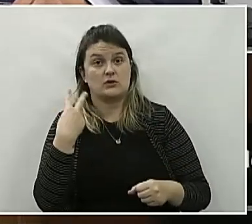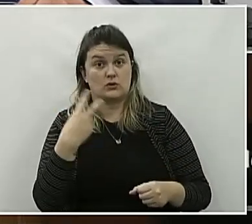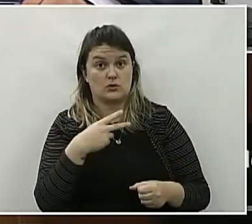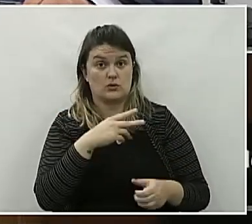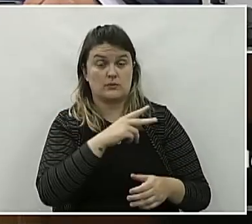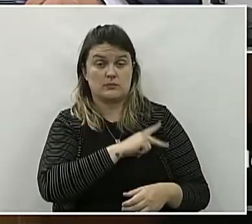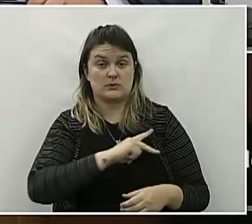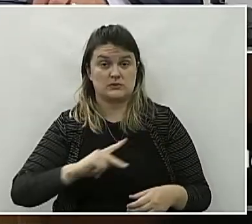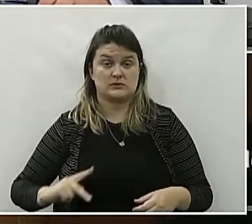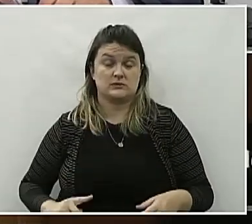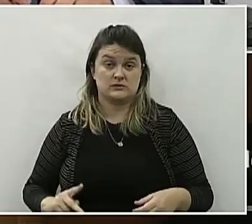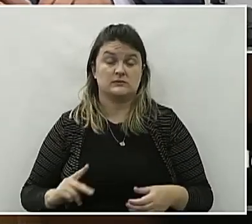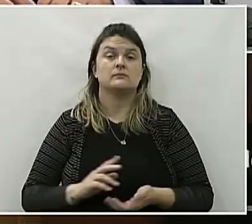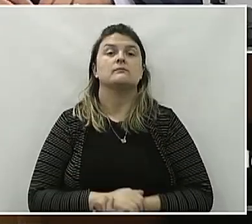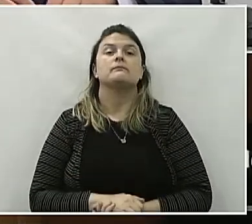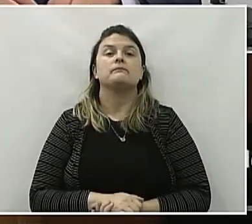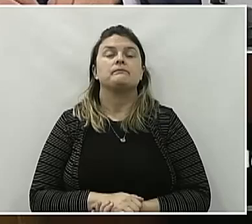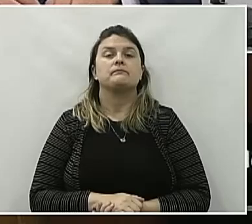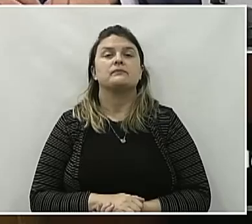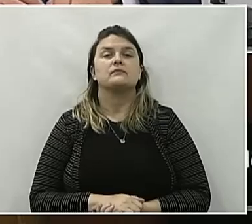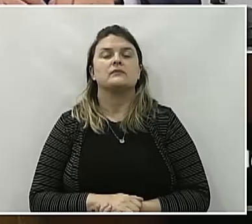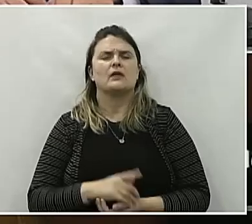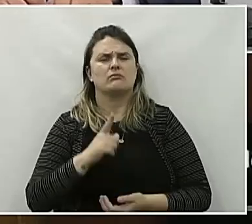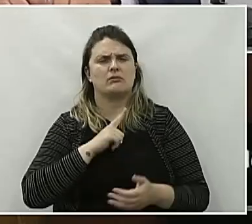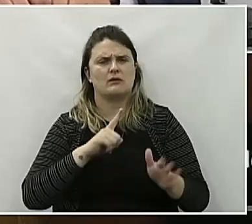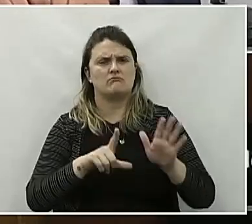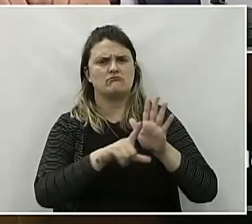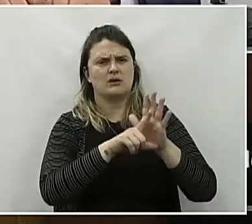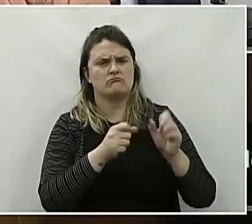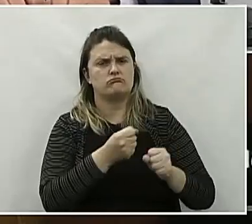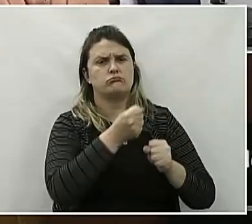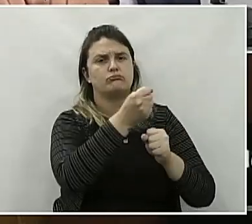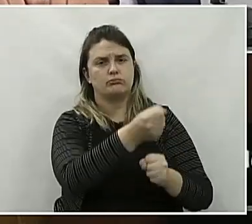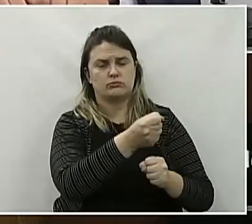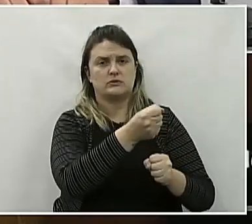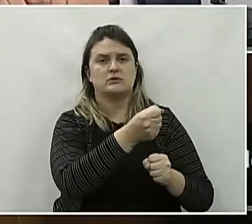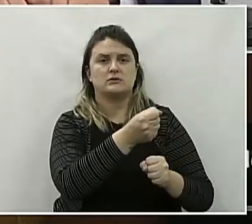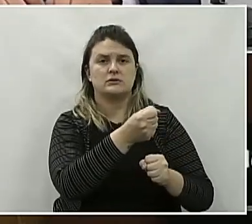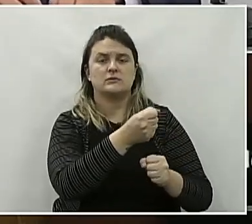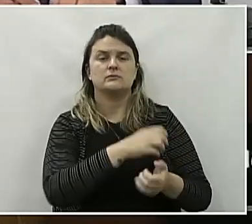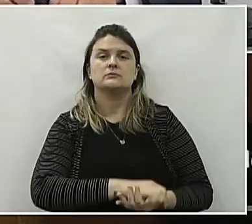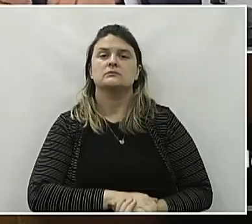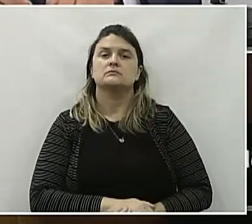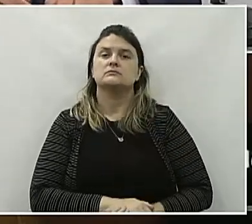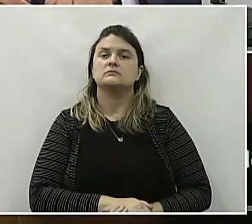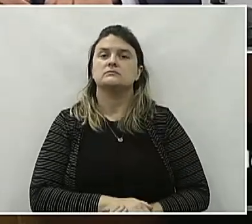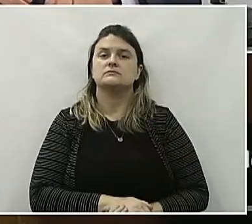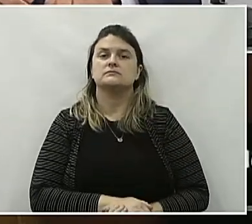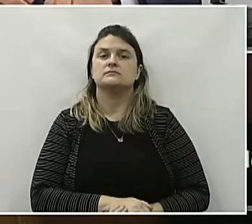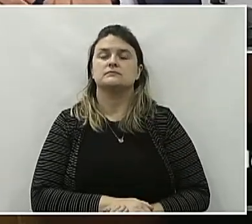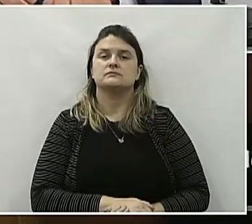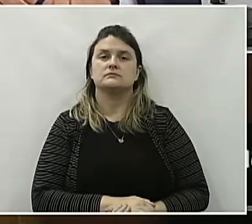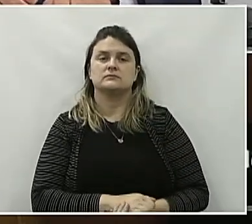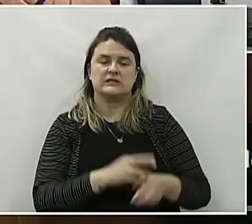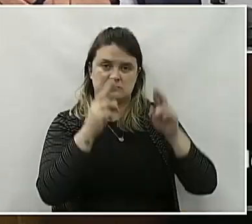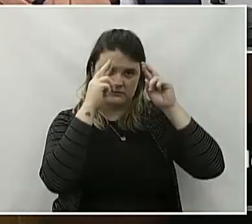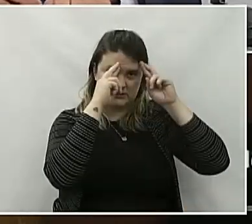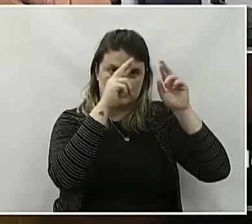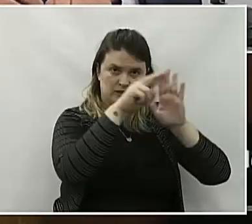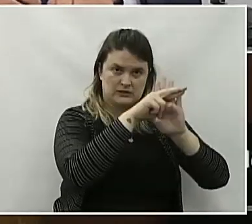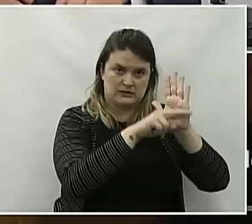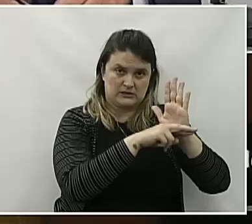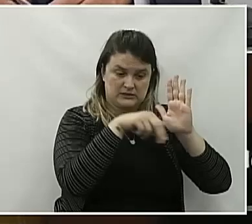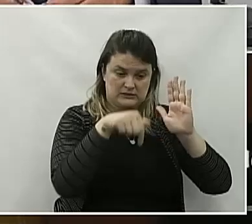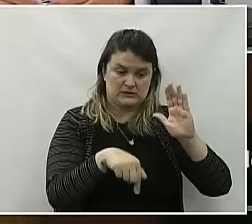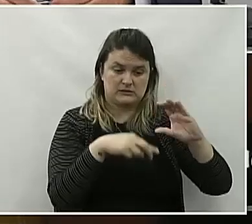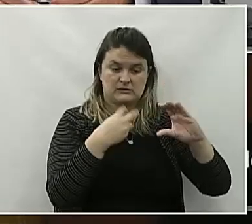Municipal de União da Vitória, Estado do Paraná, no uso legal de suas atribuições previstas no regimento interno da Casa de